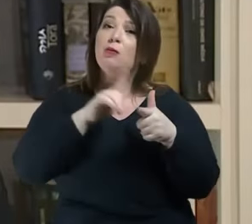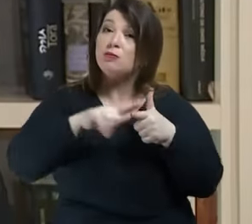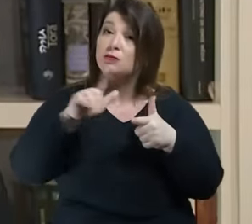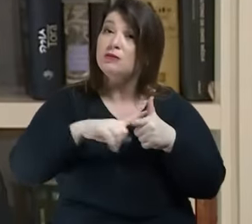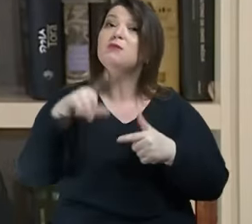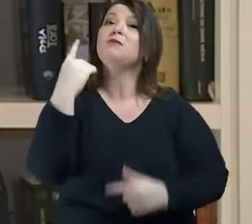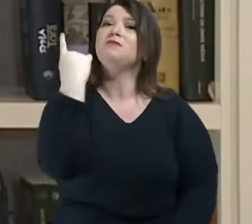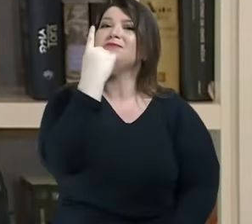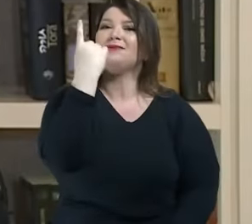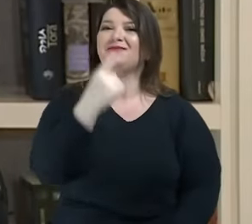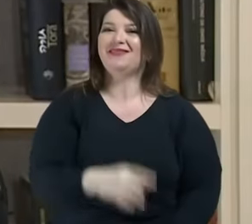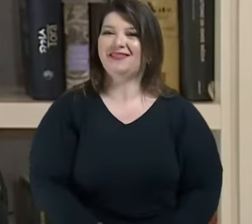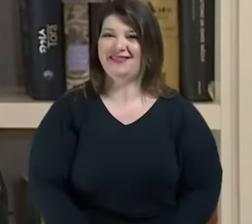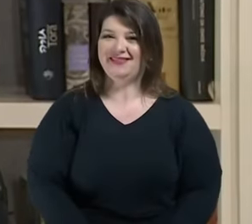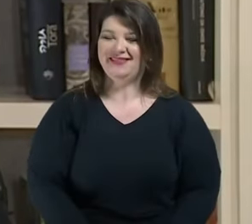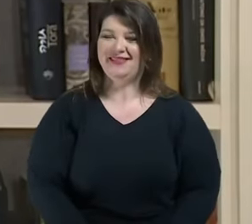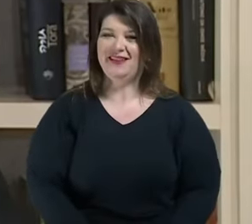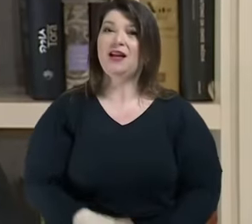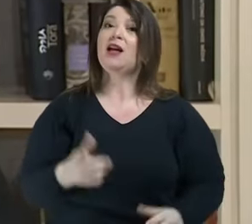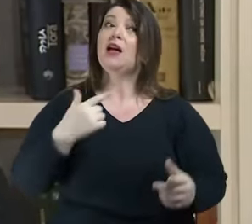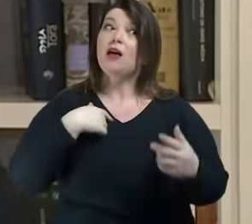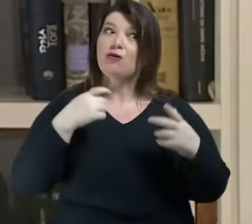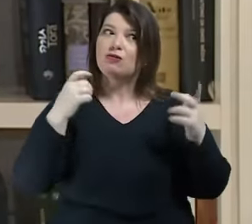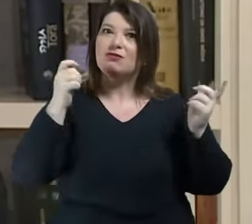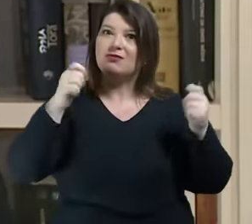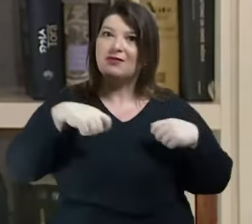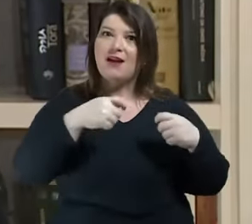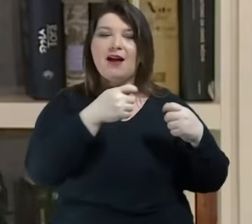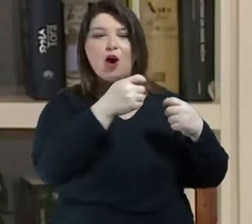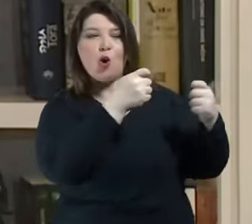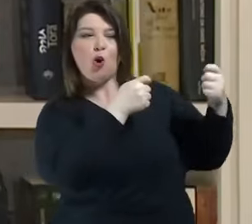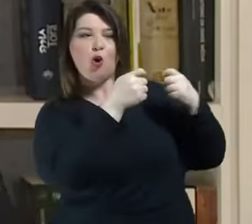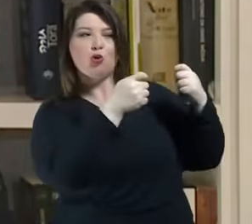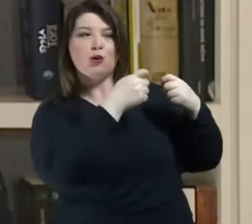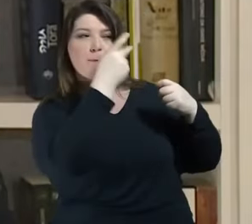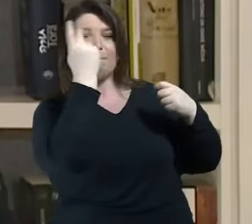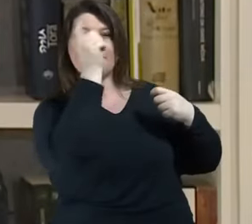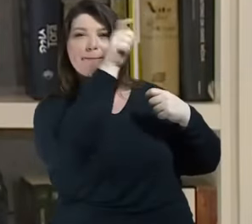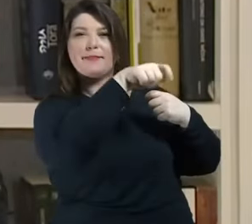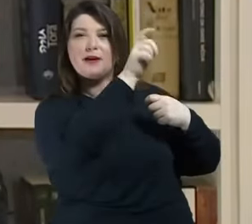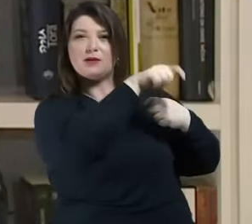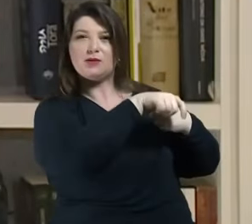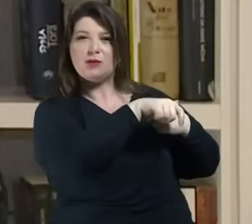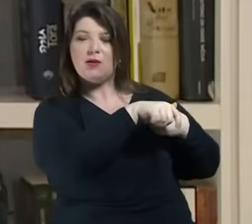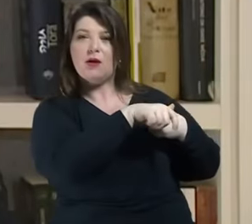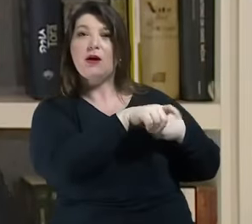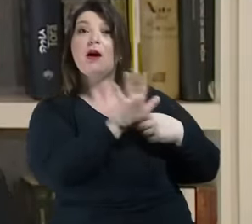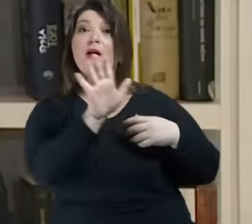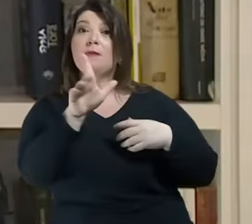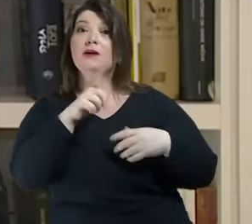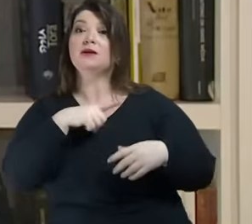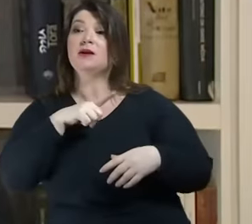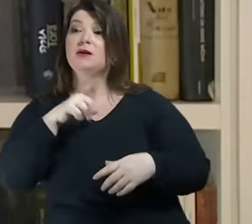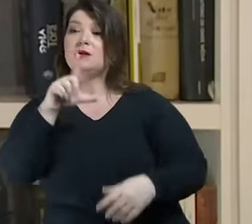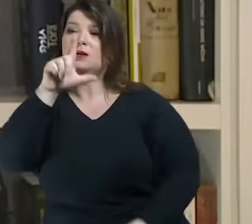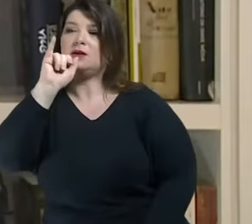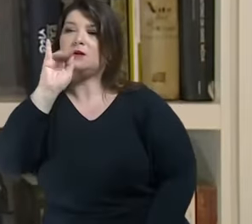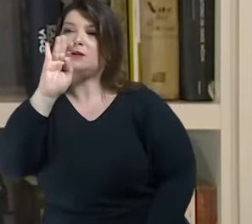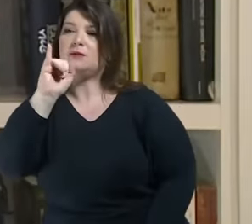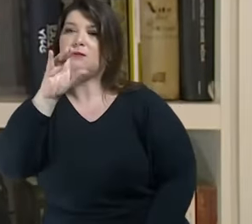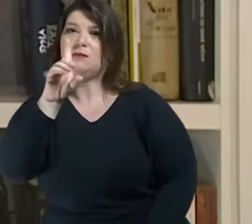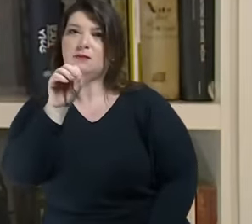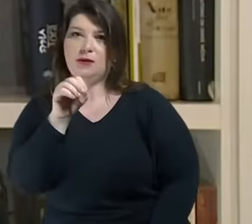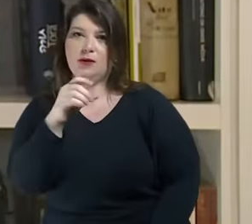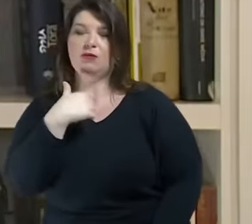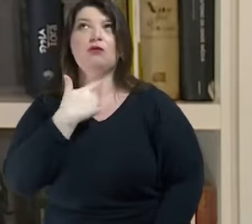controlar mais as pessoas e dirigir mais a libido de acordo com o meu desejo para que satisfaçam o meu